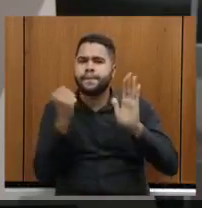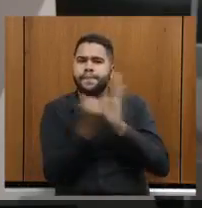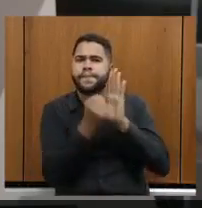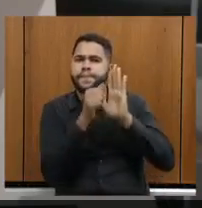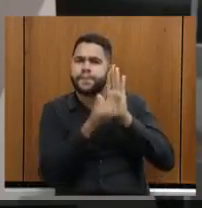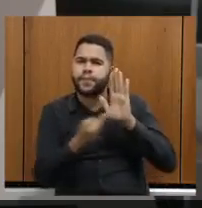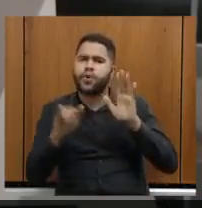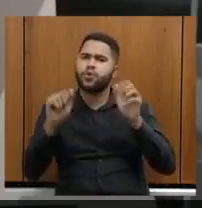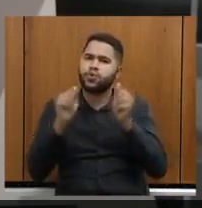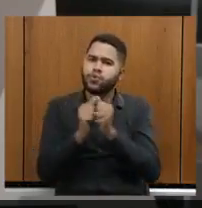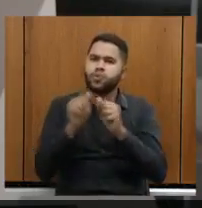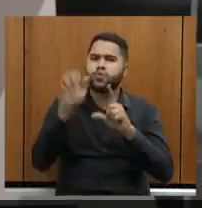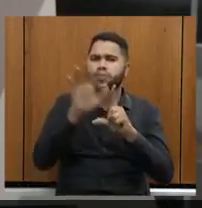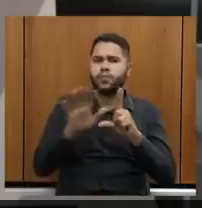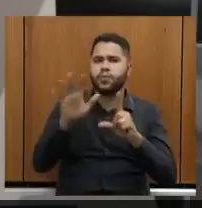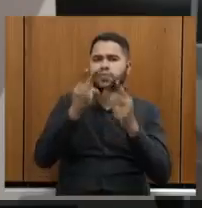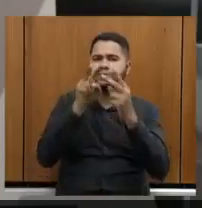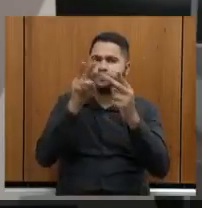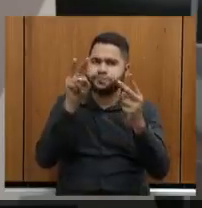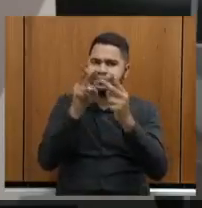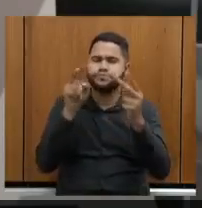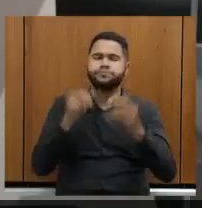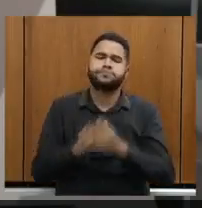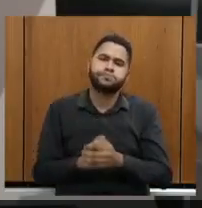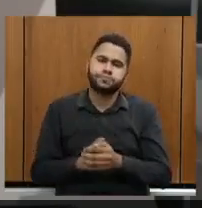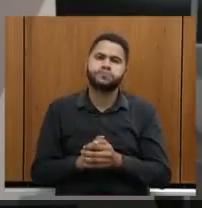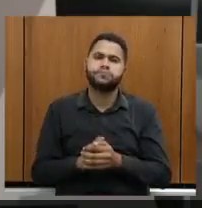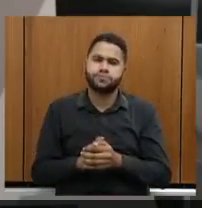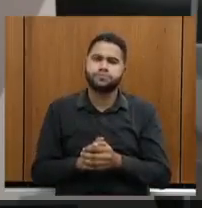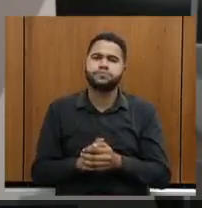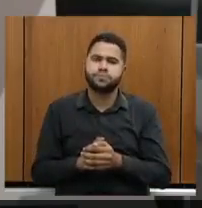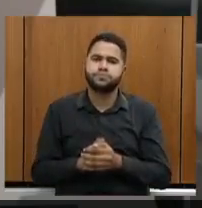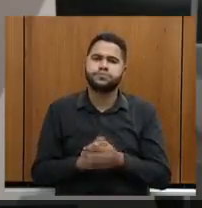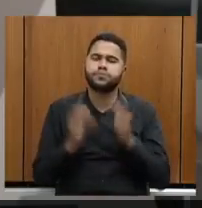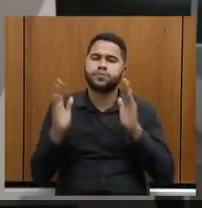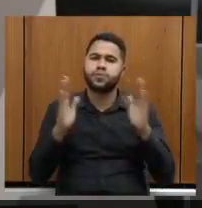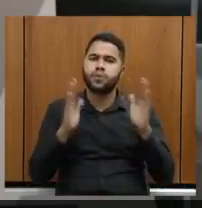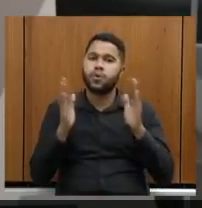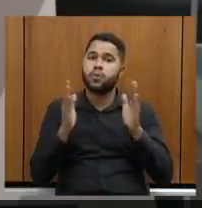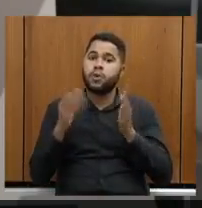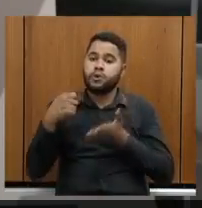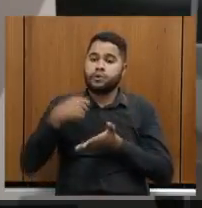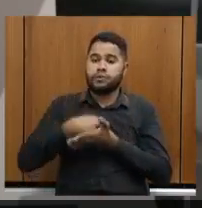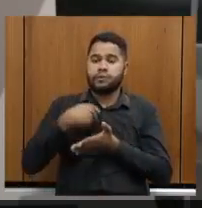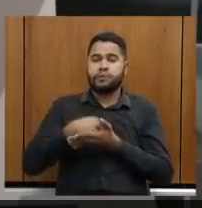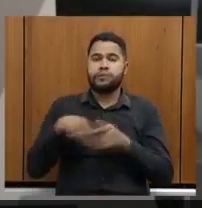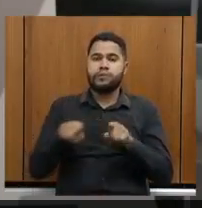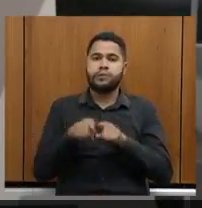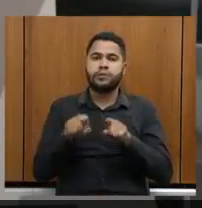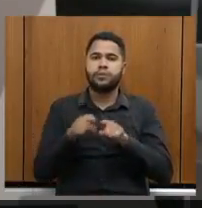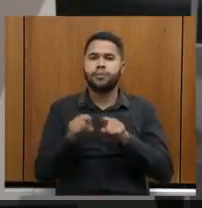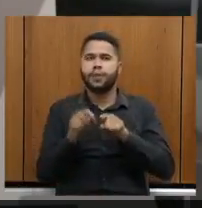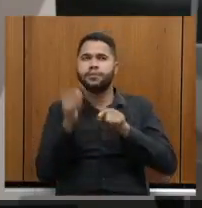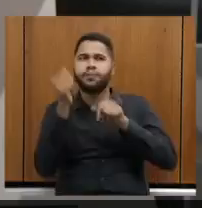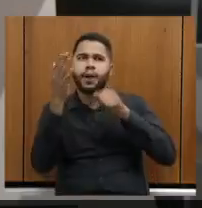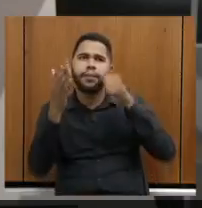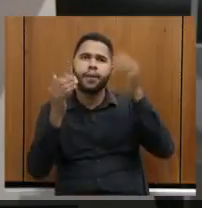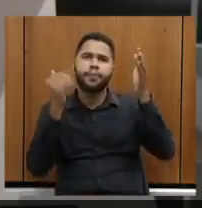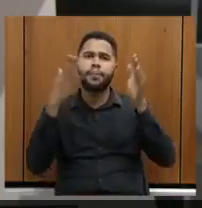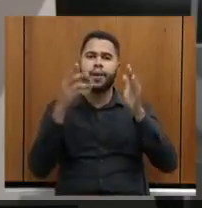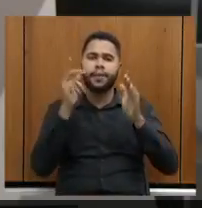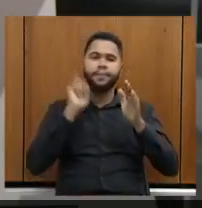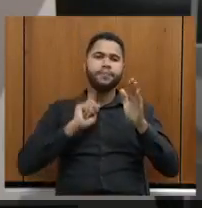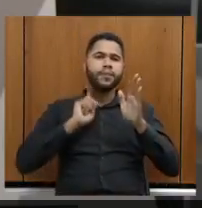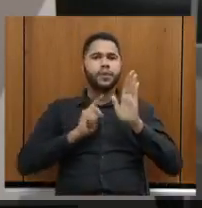vinculada às plataformas digitais, que é o que o momento exige. A internacionalização Minas para o